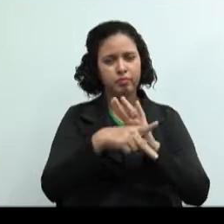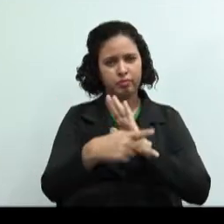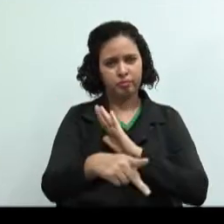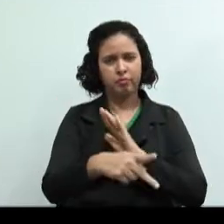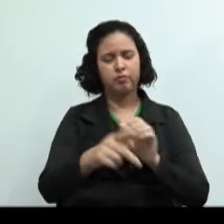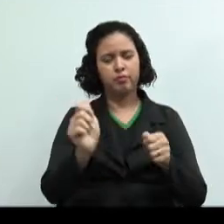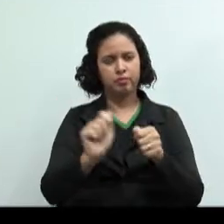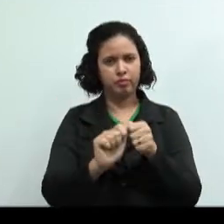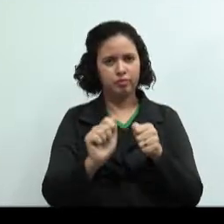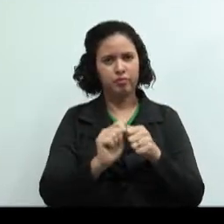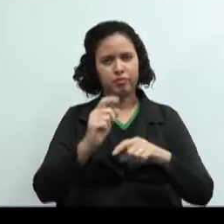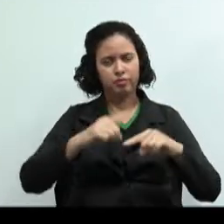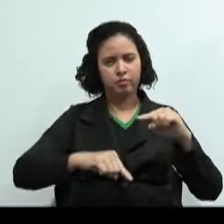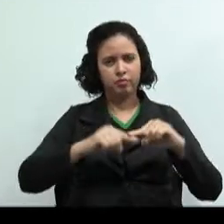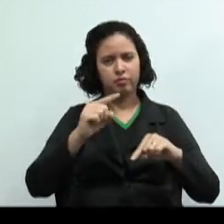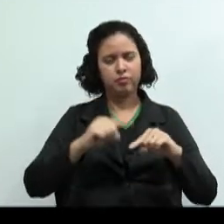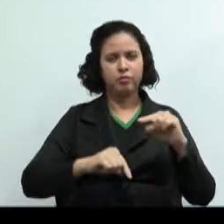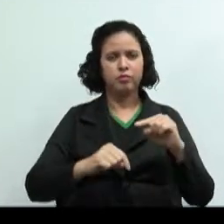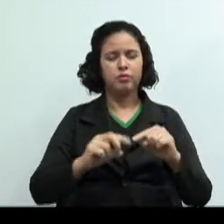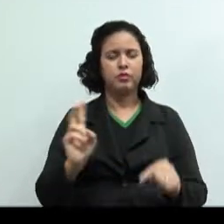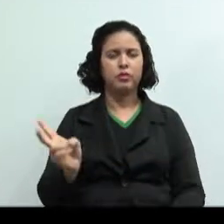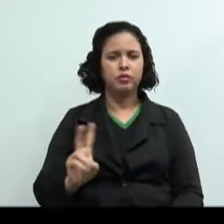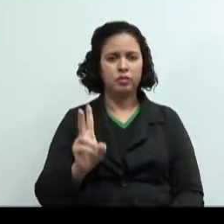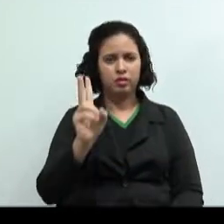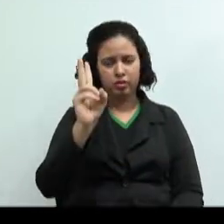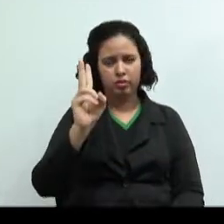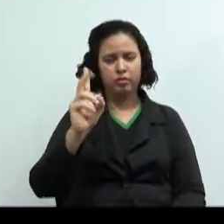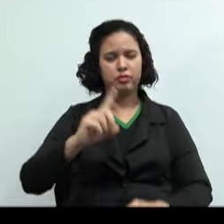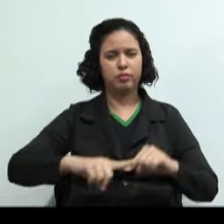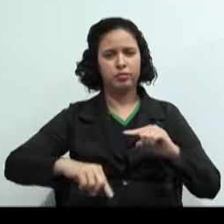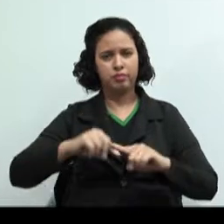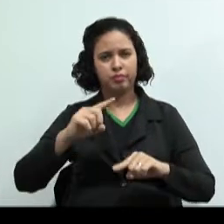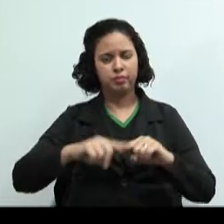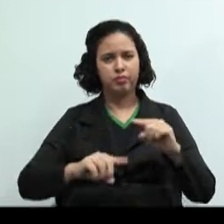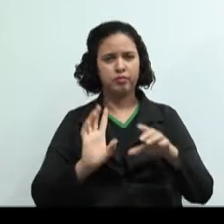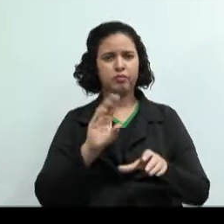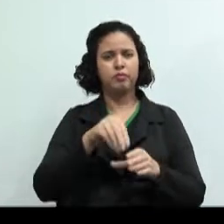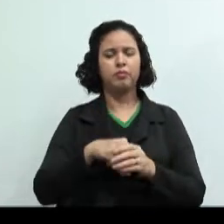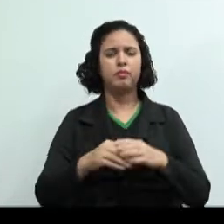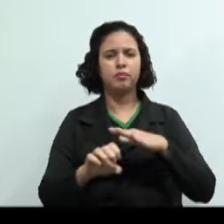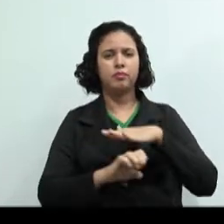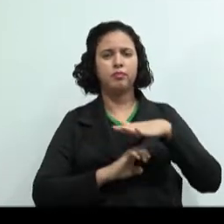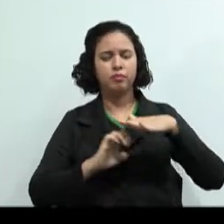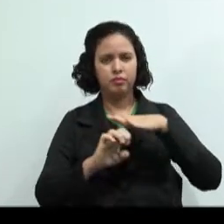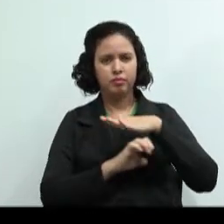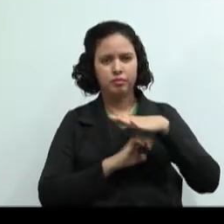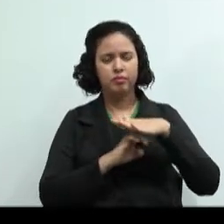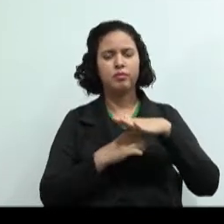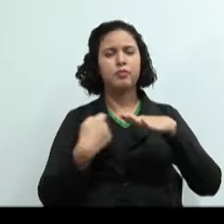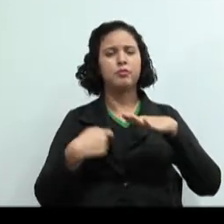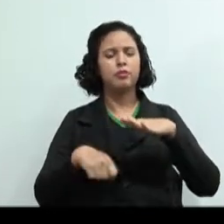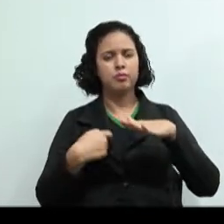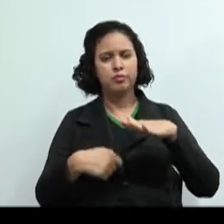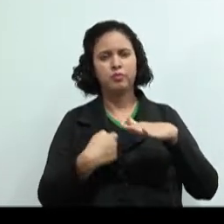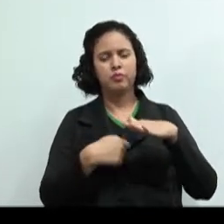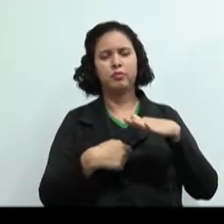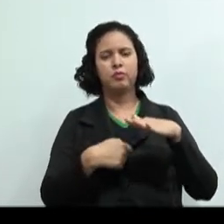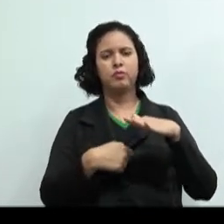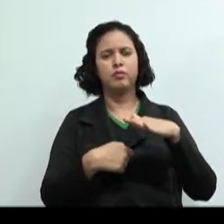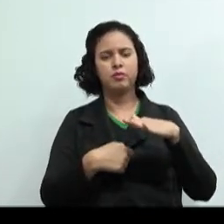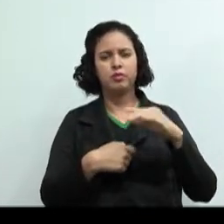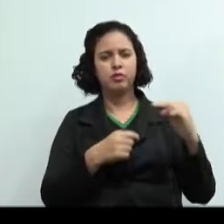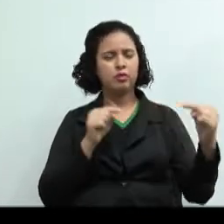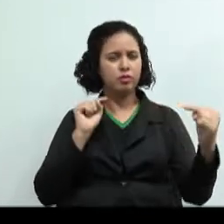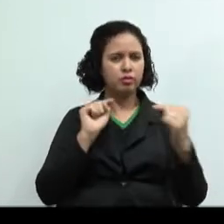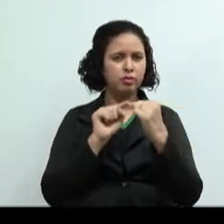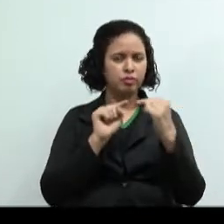O valor dos estoques dos produtos existentes na empresa, fabricados por ela, deveria, então, corresponder ao montante que seria